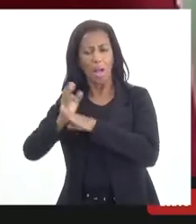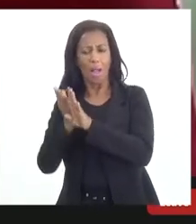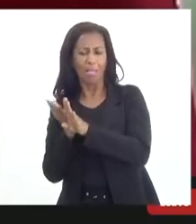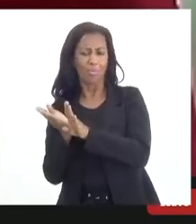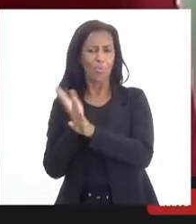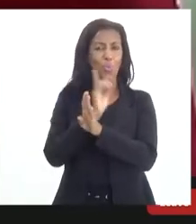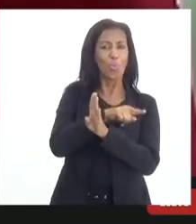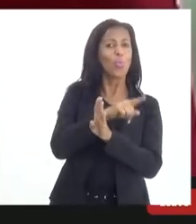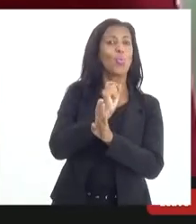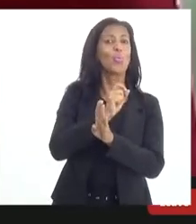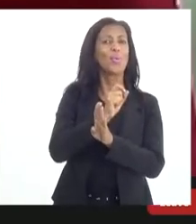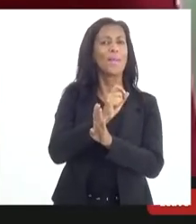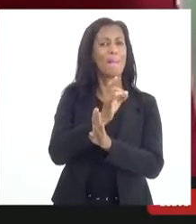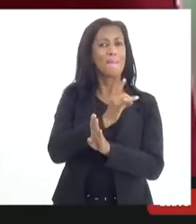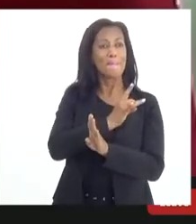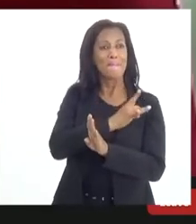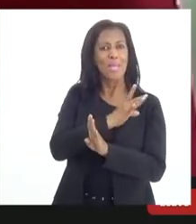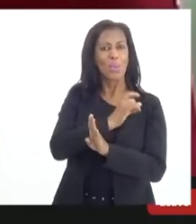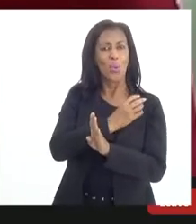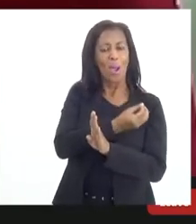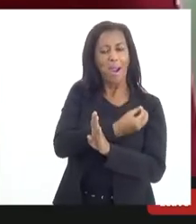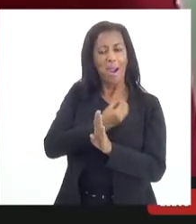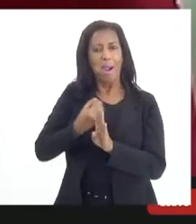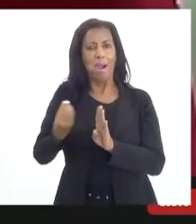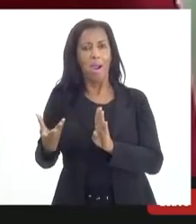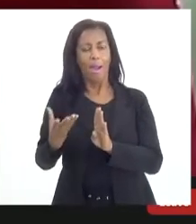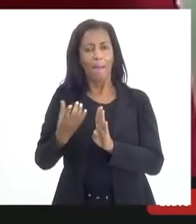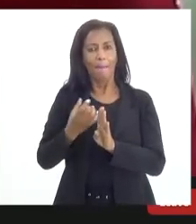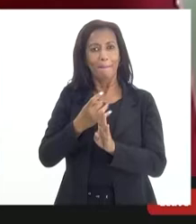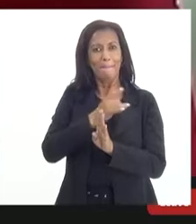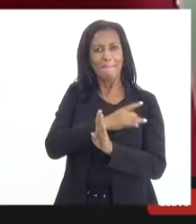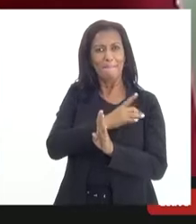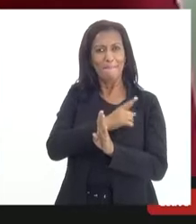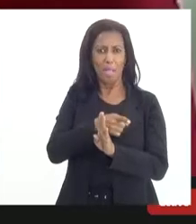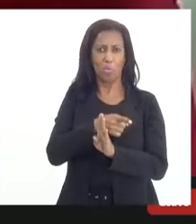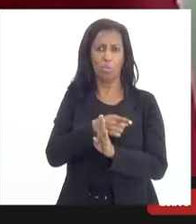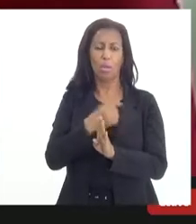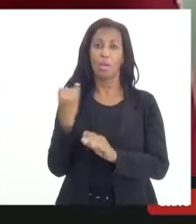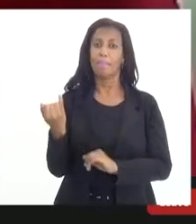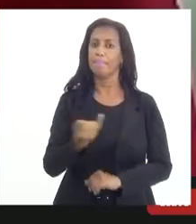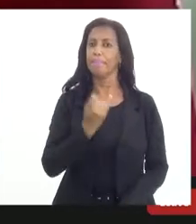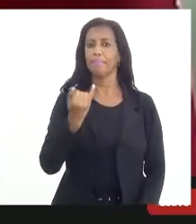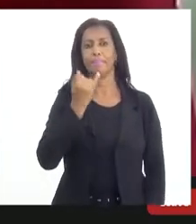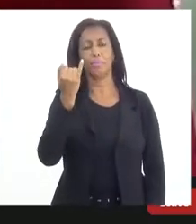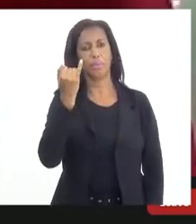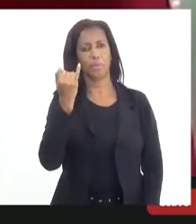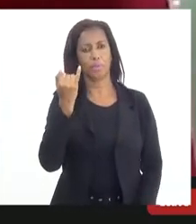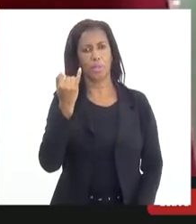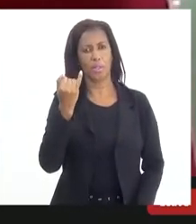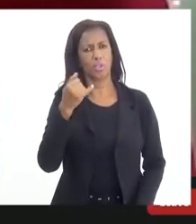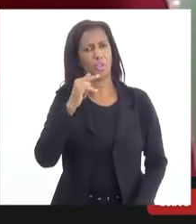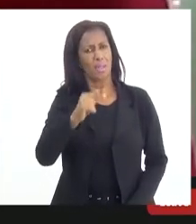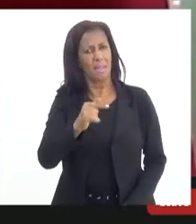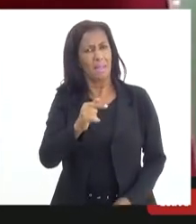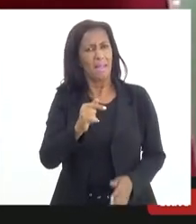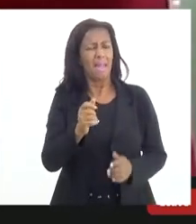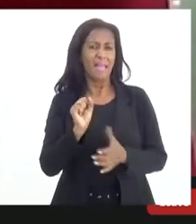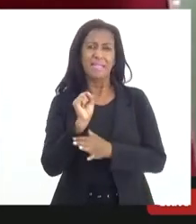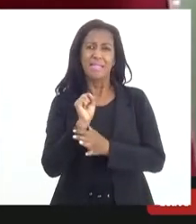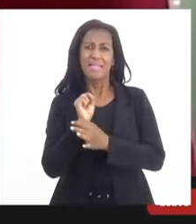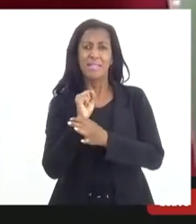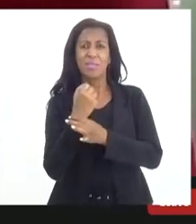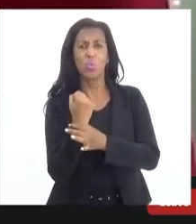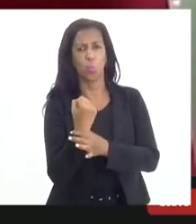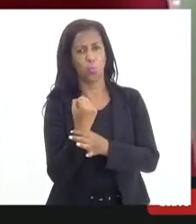temor, esquecendo que essa, sem dúvida nenhuma, a doação da medula óssea é um procedimento seguro